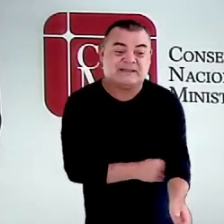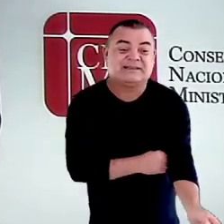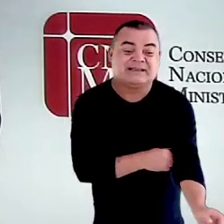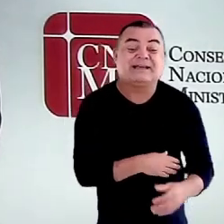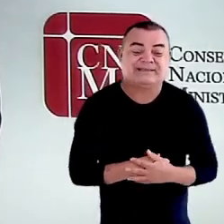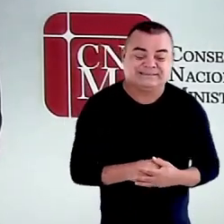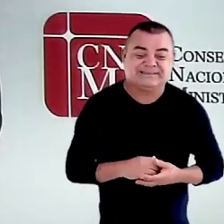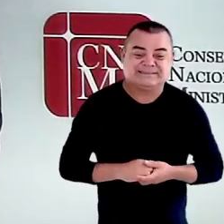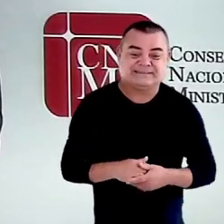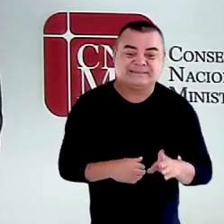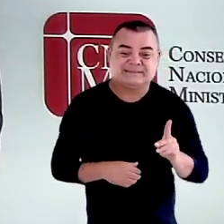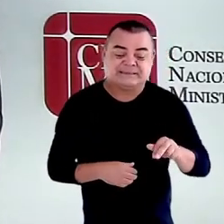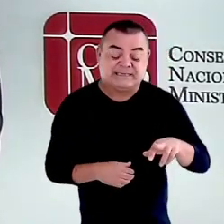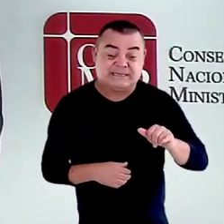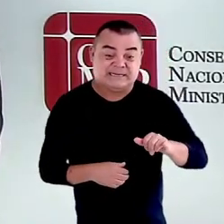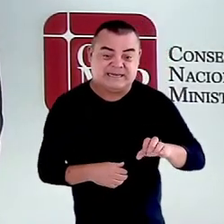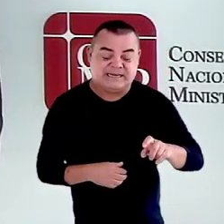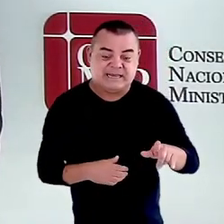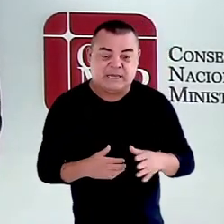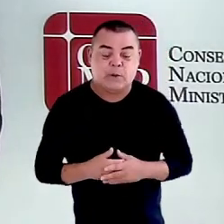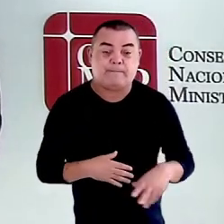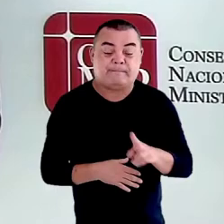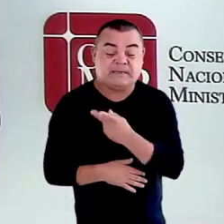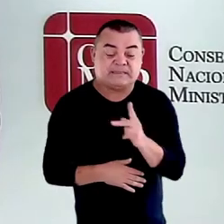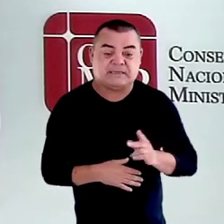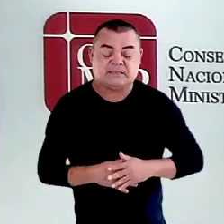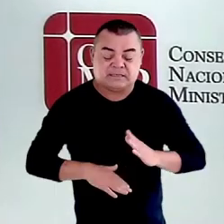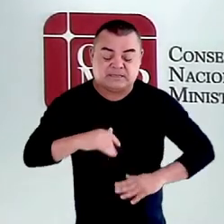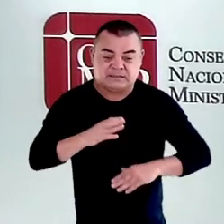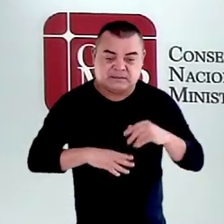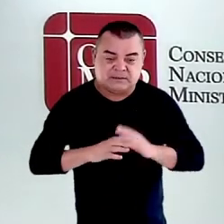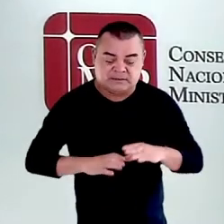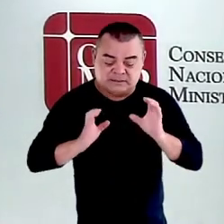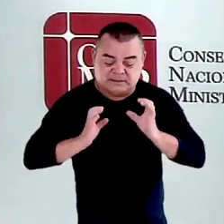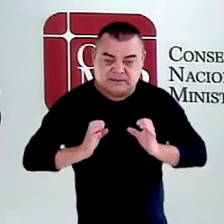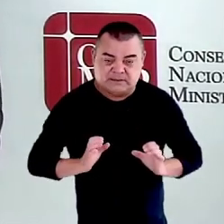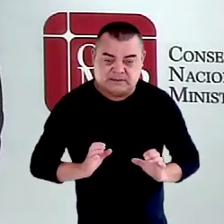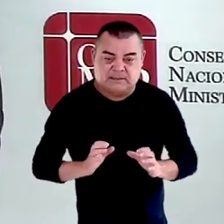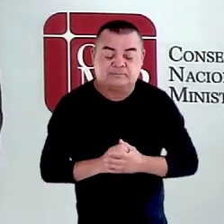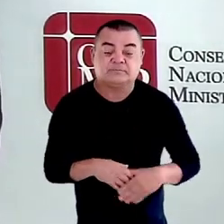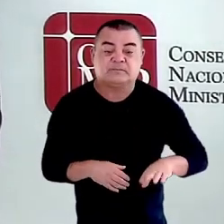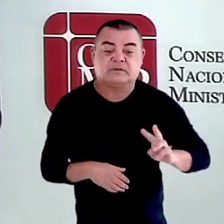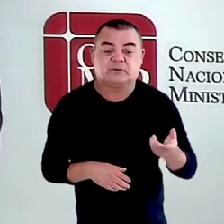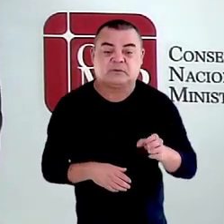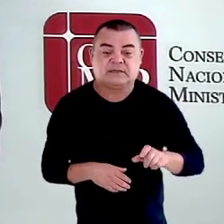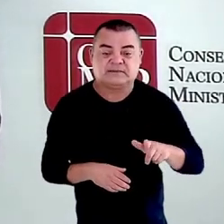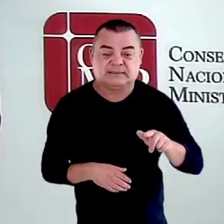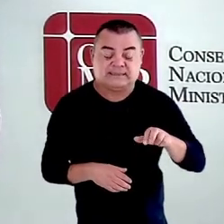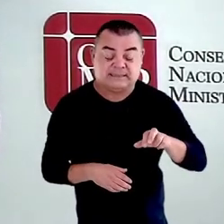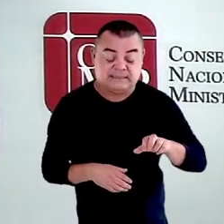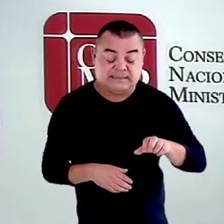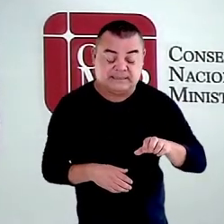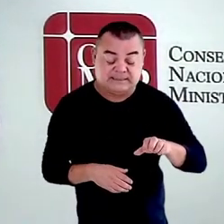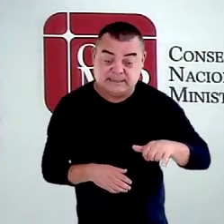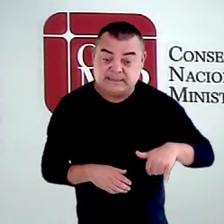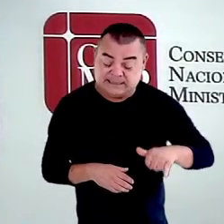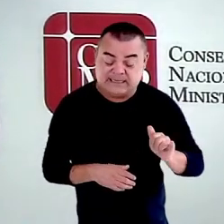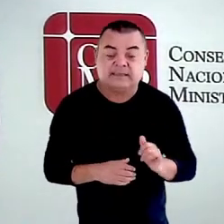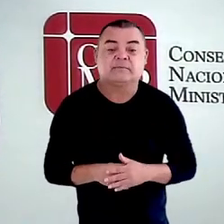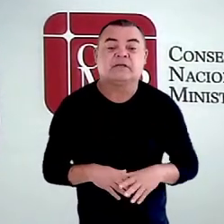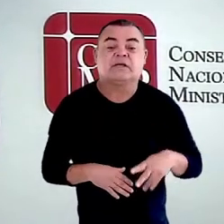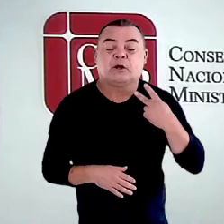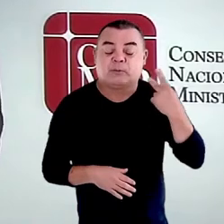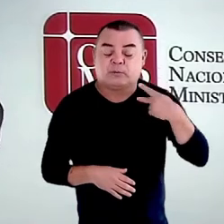Souza, Presidente do Conselho da Ação da Cidadania, Wesley Conde Martins Júnior, Promotor de